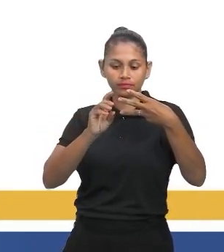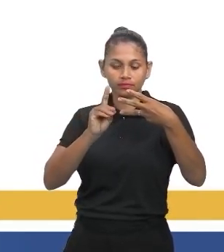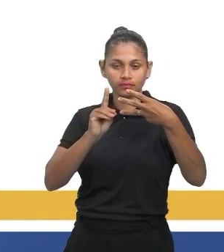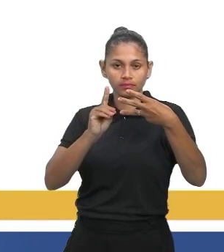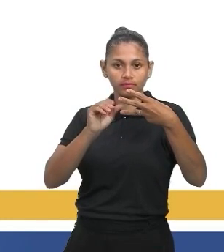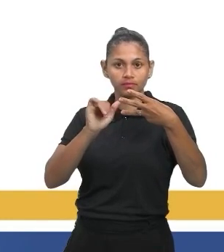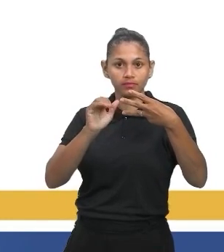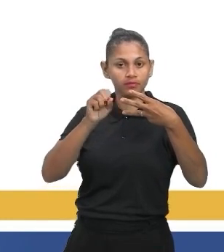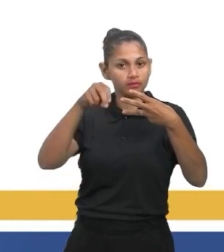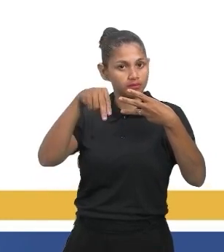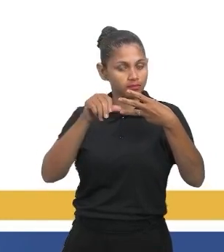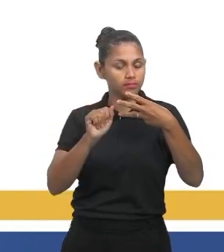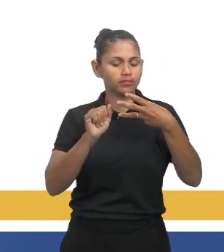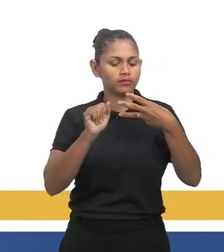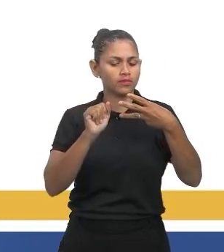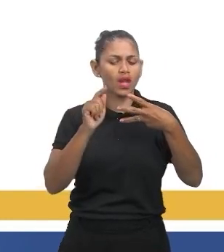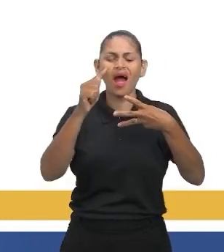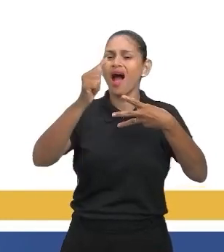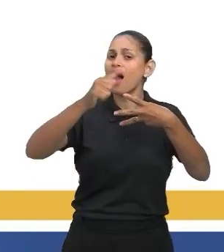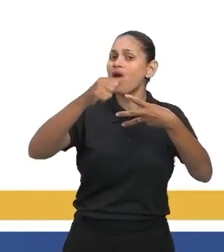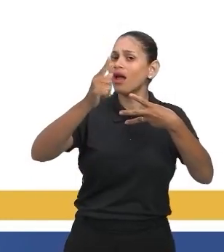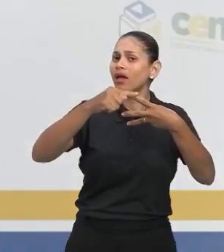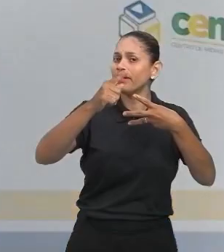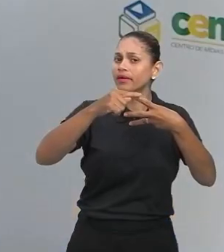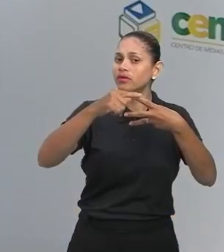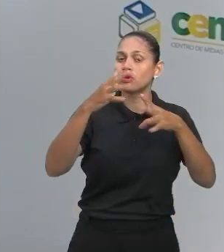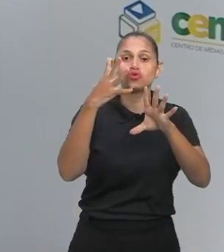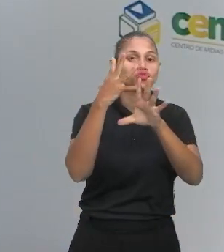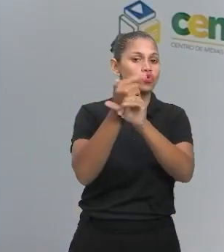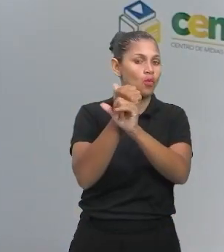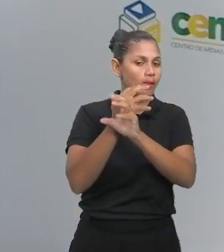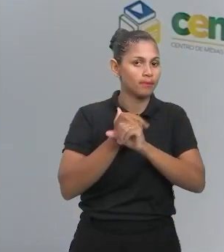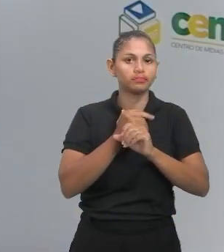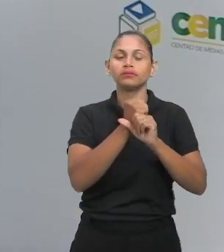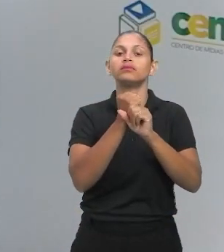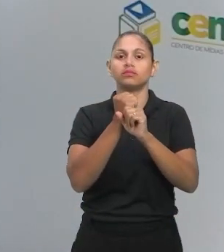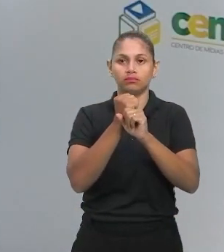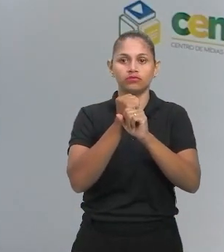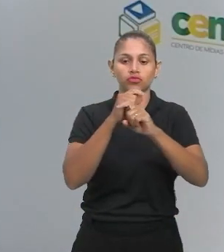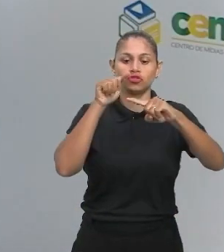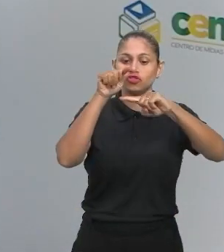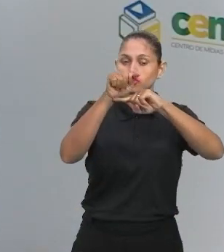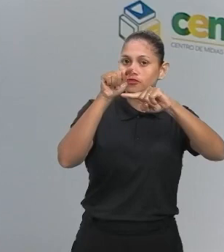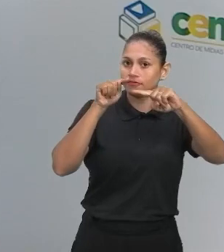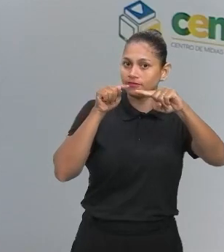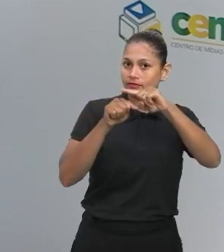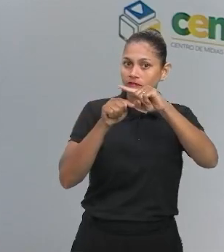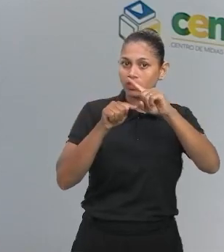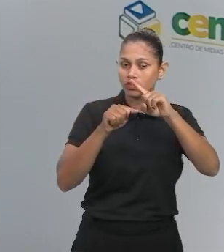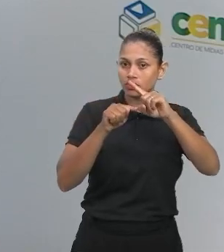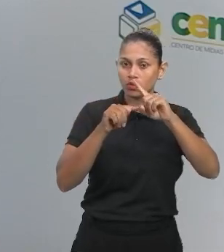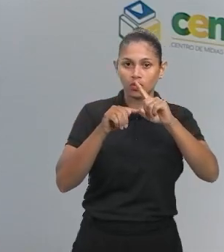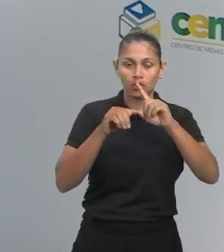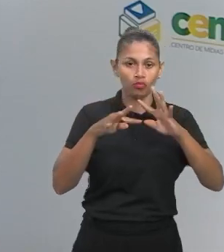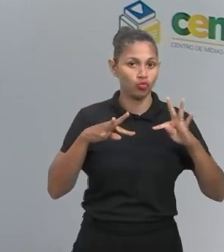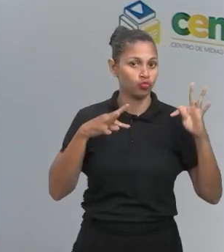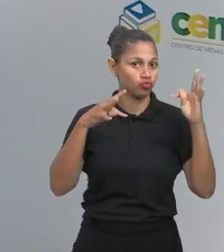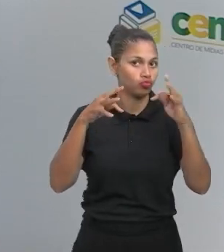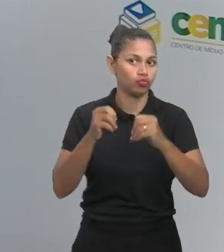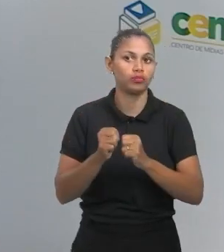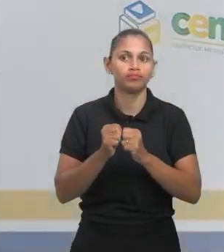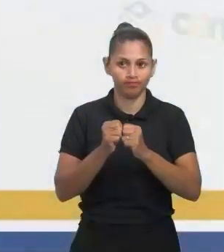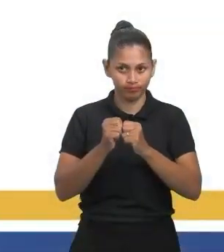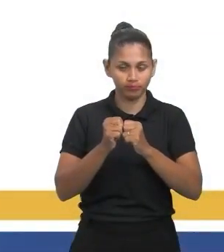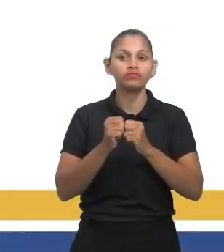vamos calcular a média. O que é a média? É somar todos os números e dividir pelo total. Você aqui tem 10 números? Então, vamos pegar aqui.